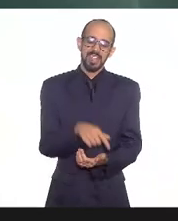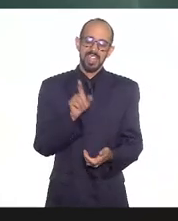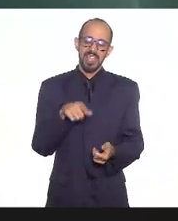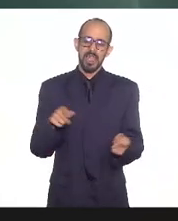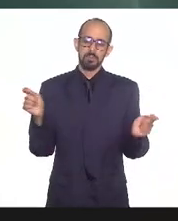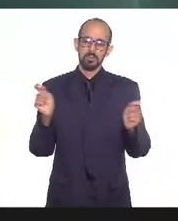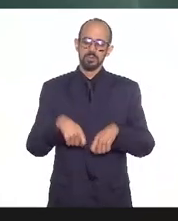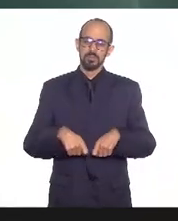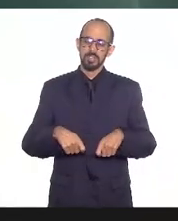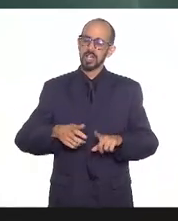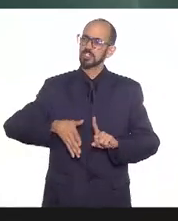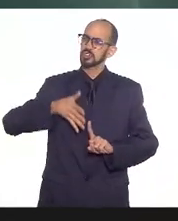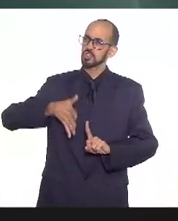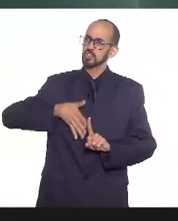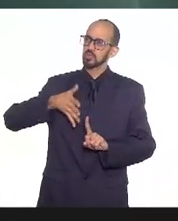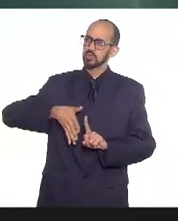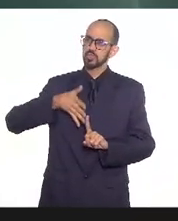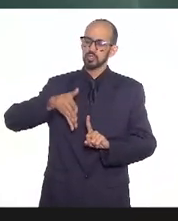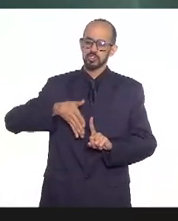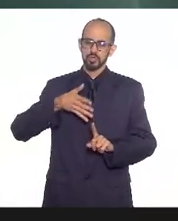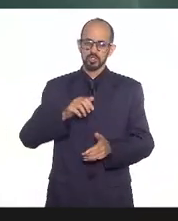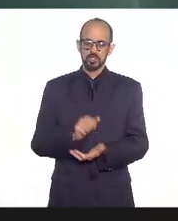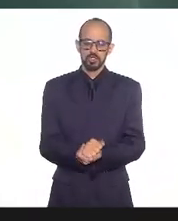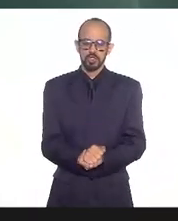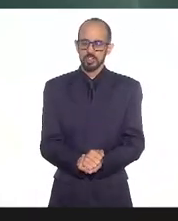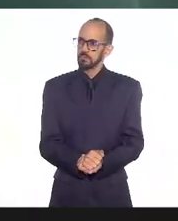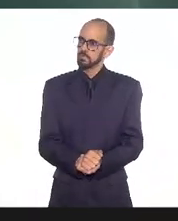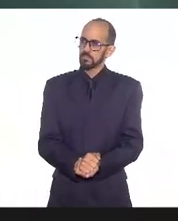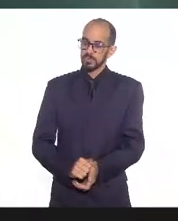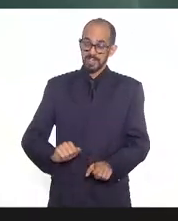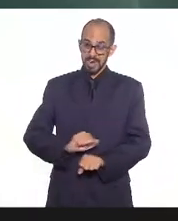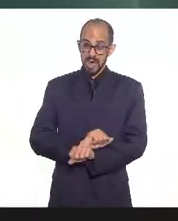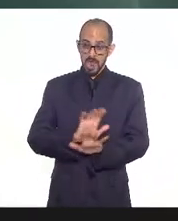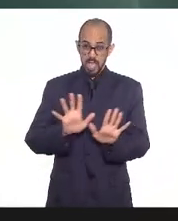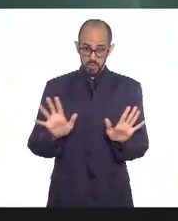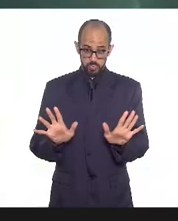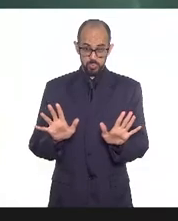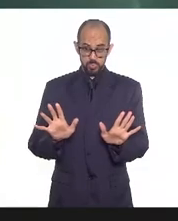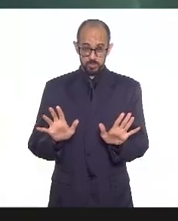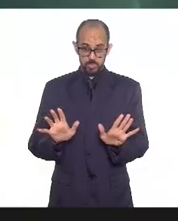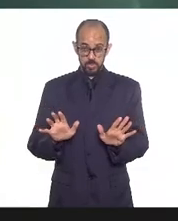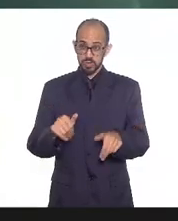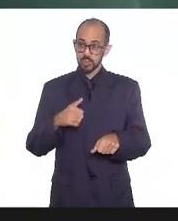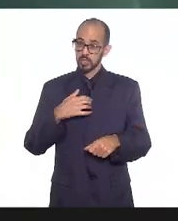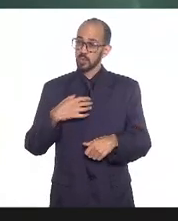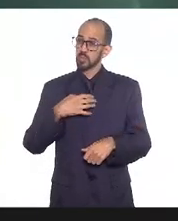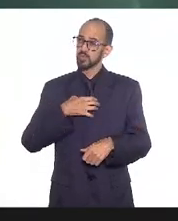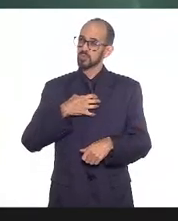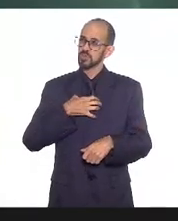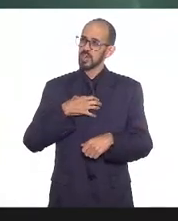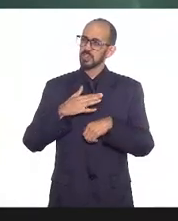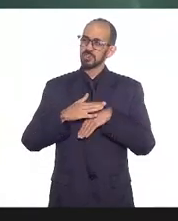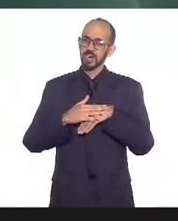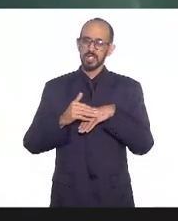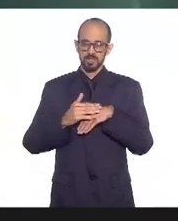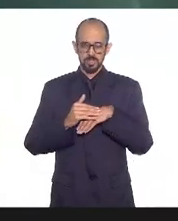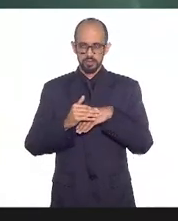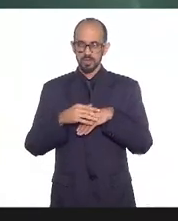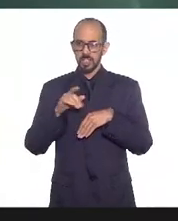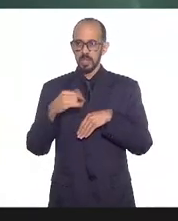sistemas e discutir isso de uma forma tão ampla e o digo generosa que é muito importante